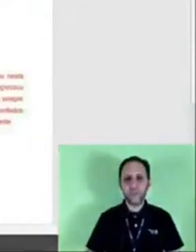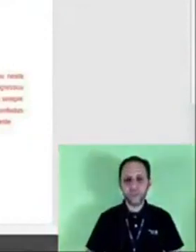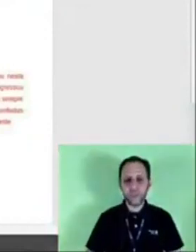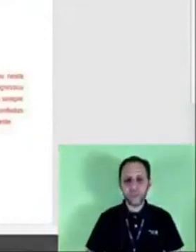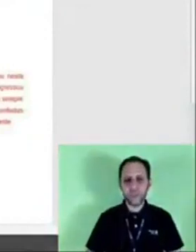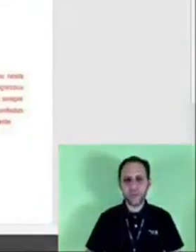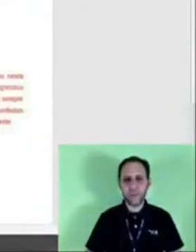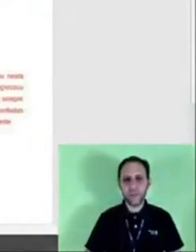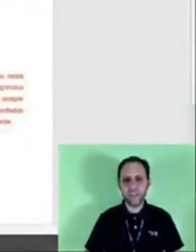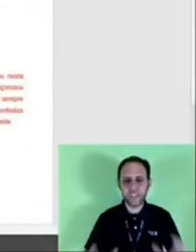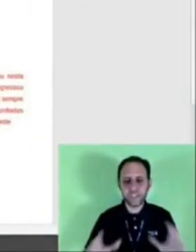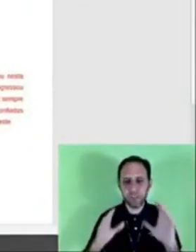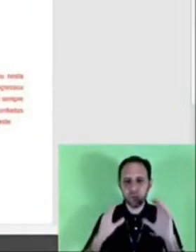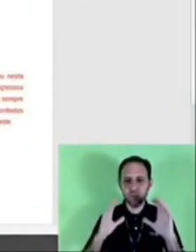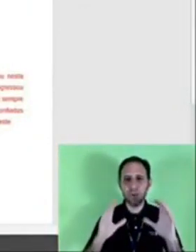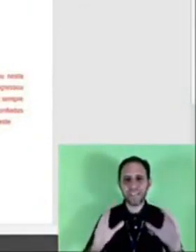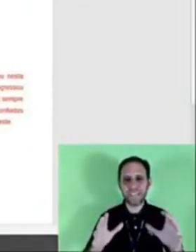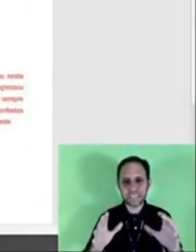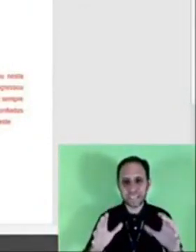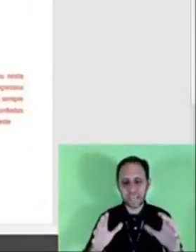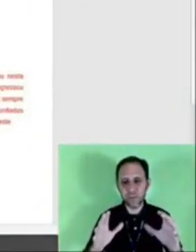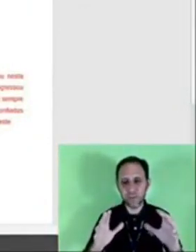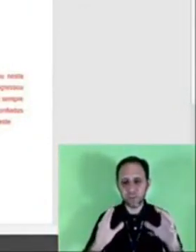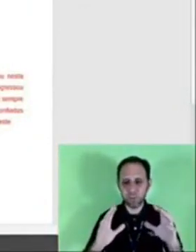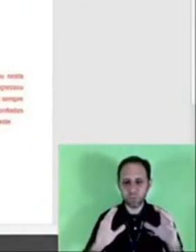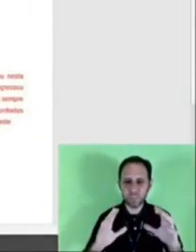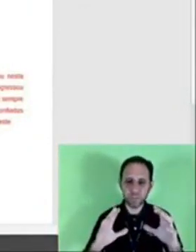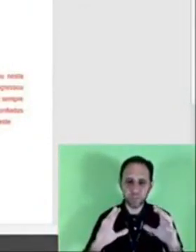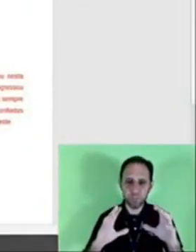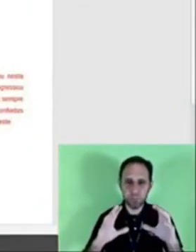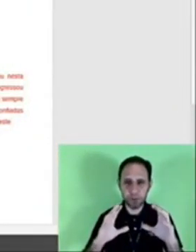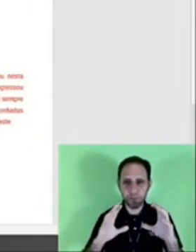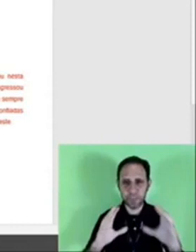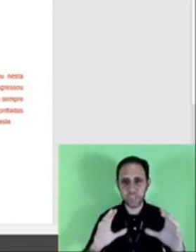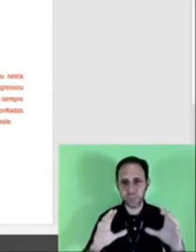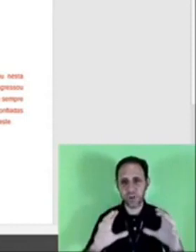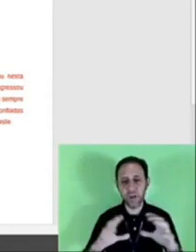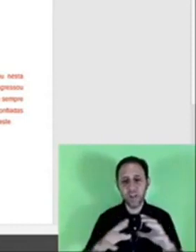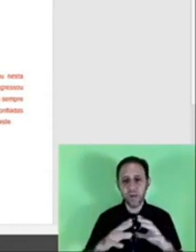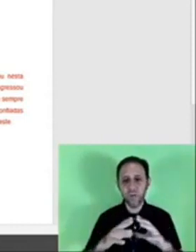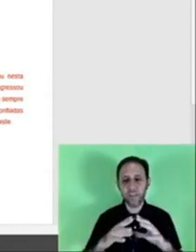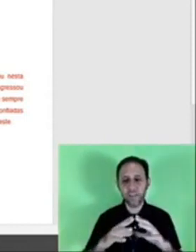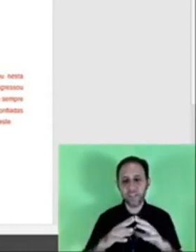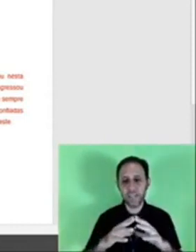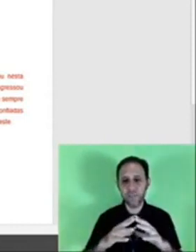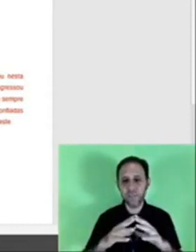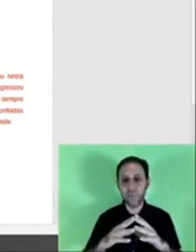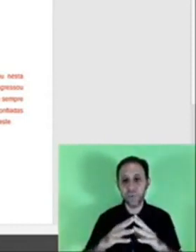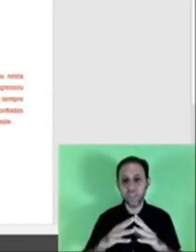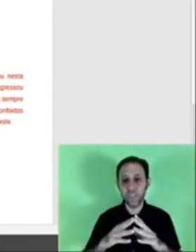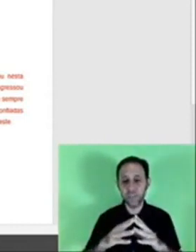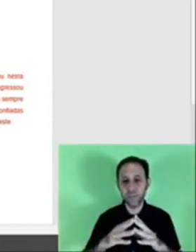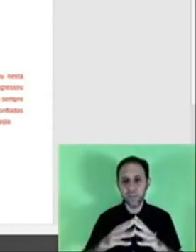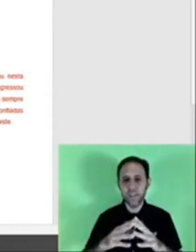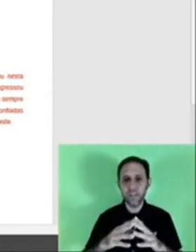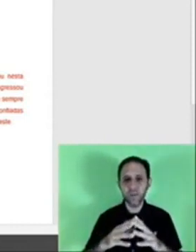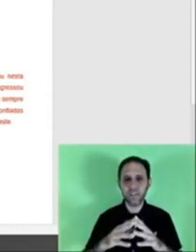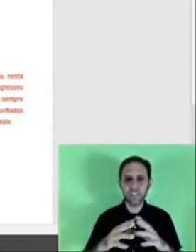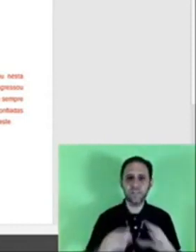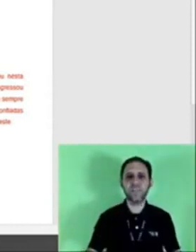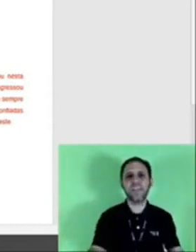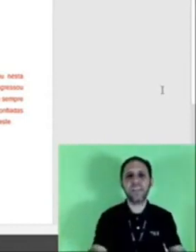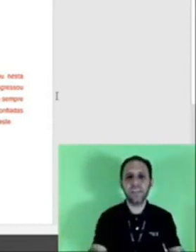muito bem então aqui nós já estamos no atestado eu estou mostrando de uma vez só o atestado por inteiro